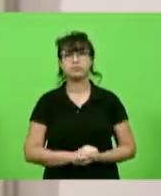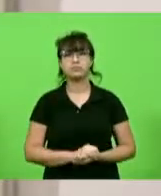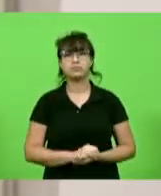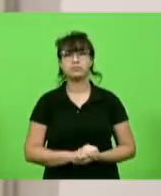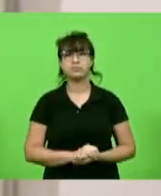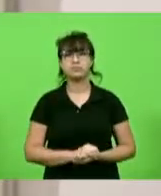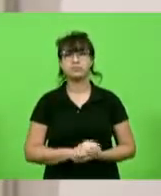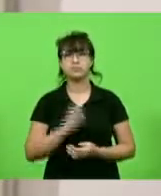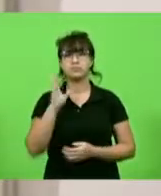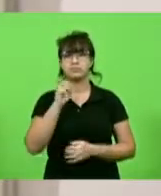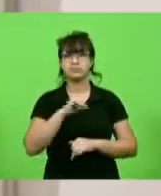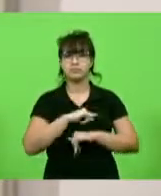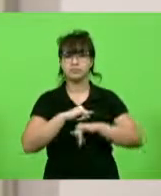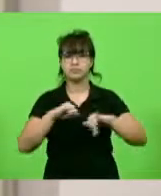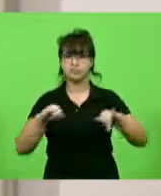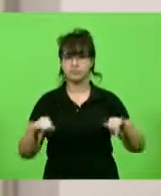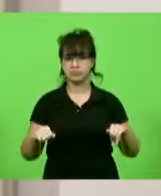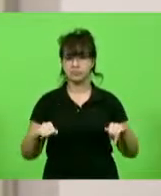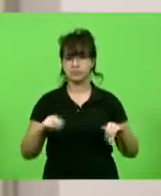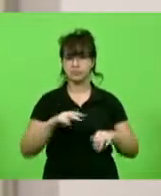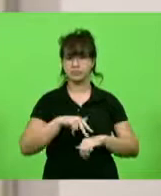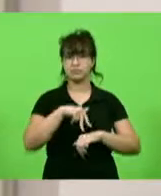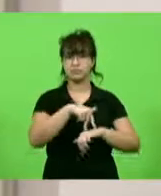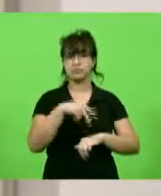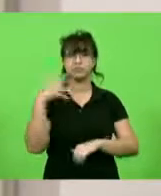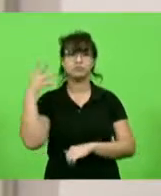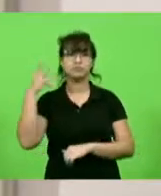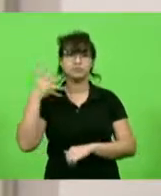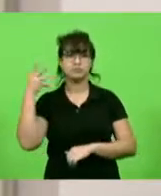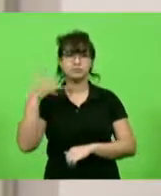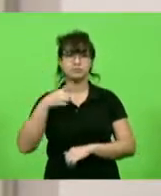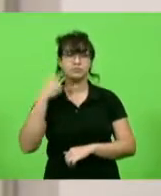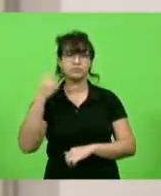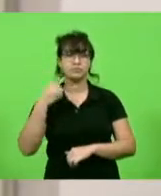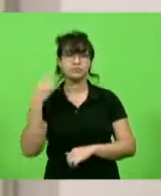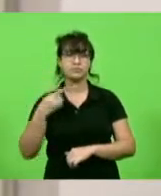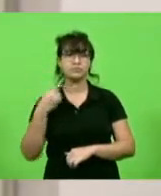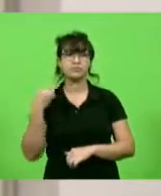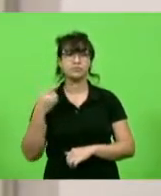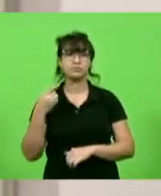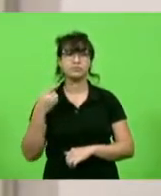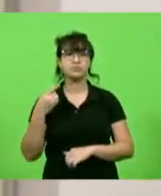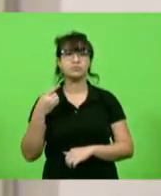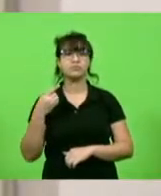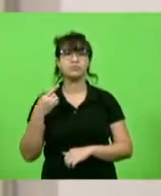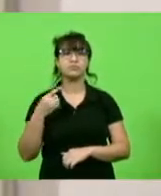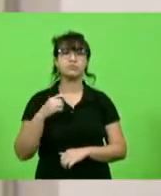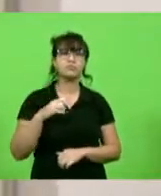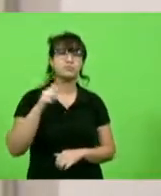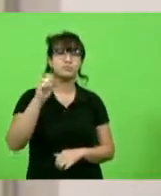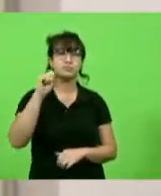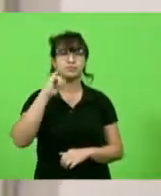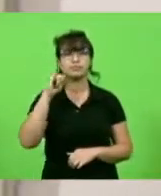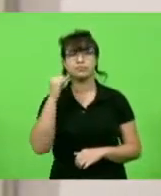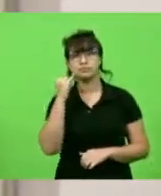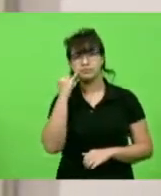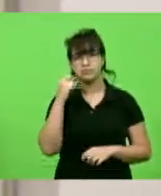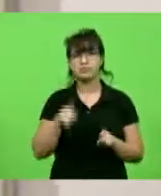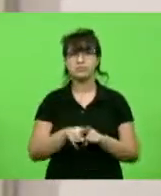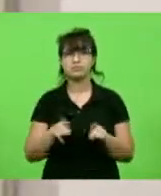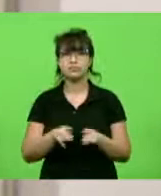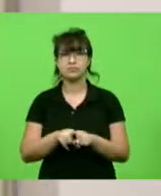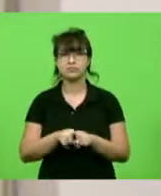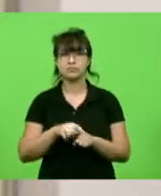Breves comunicações. Fizeram uso da palavra os senhores deputados José Milton Schaefer e a senhora deputada Luciane Carminati.